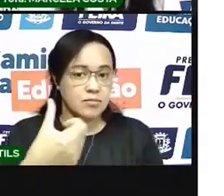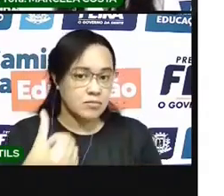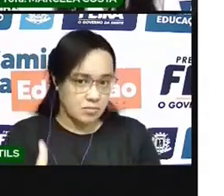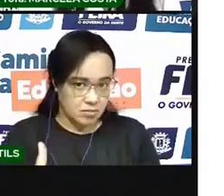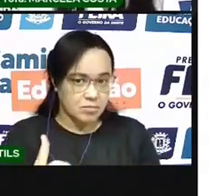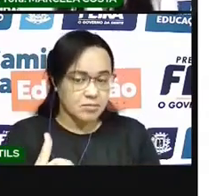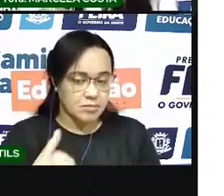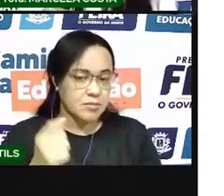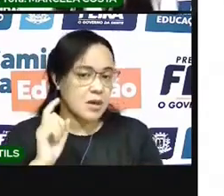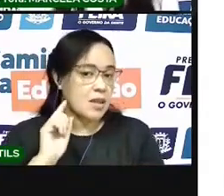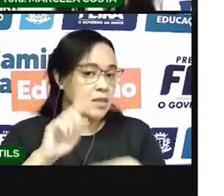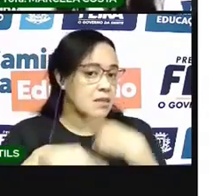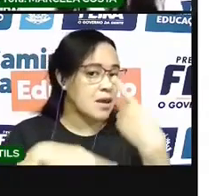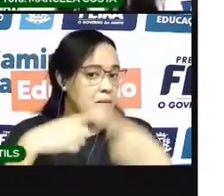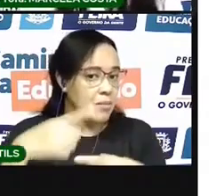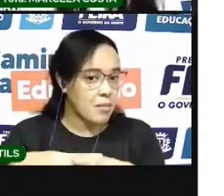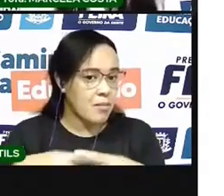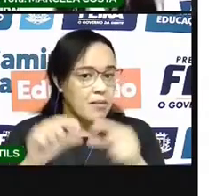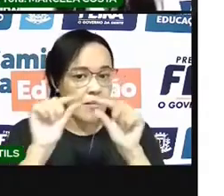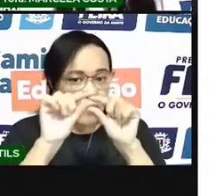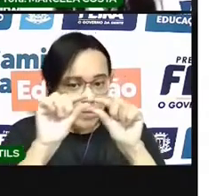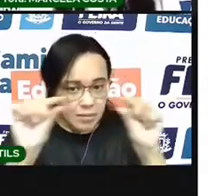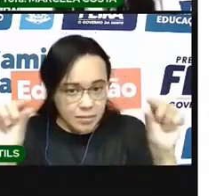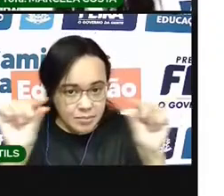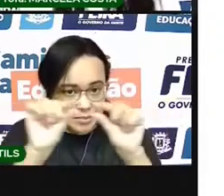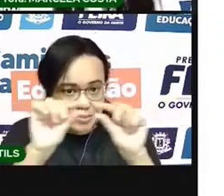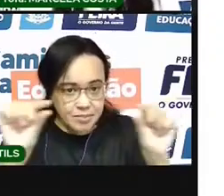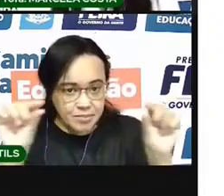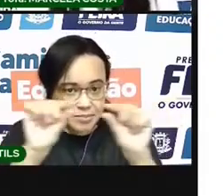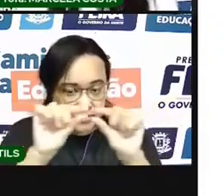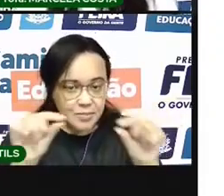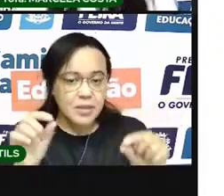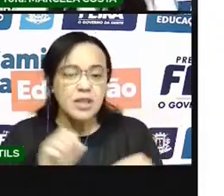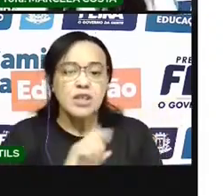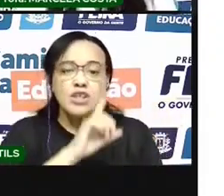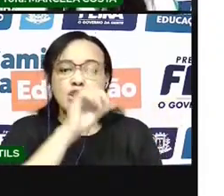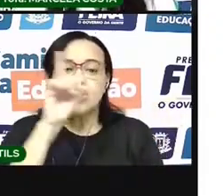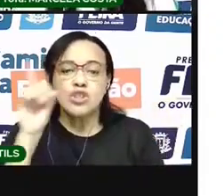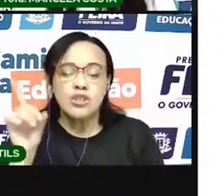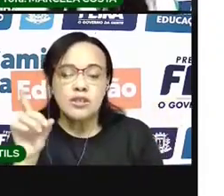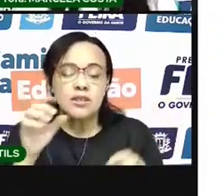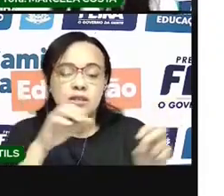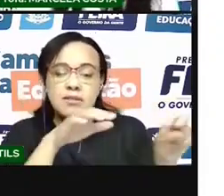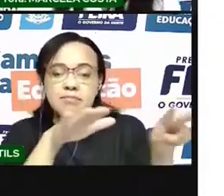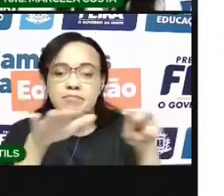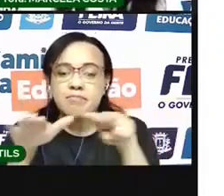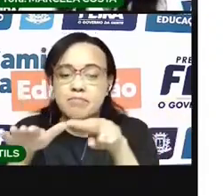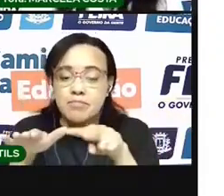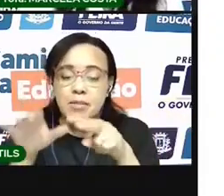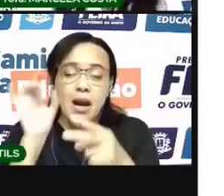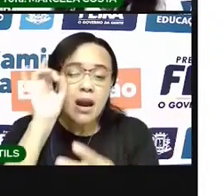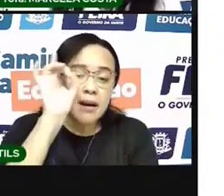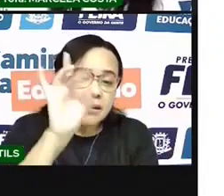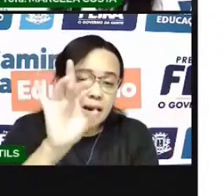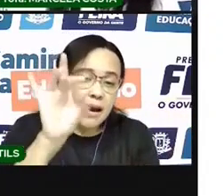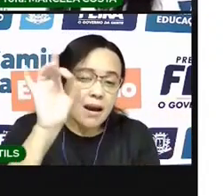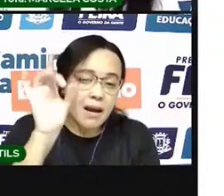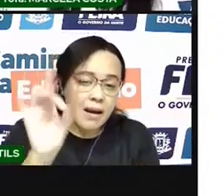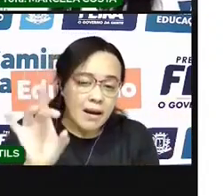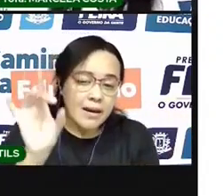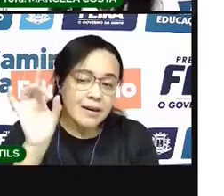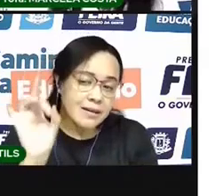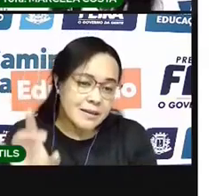Depois vem uma linha mostrando os dias da semana. Cada letrinha dessa